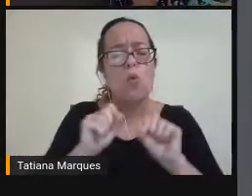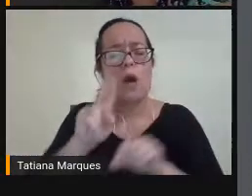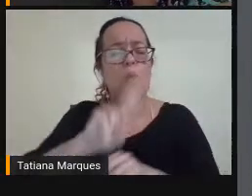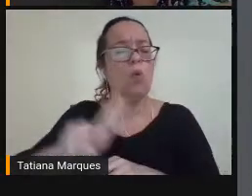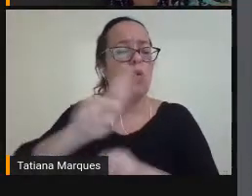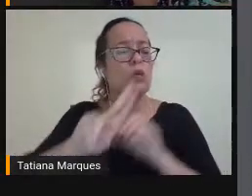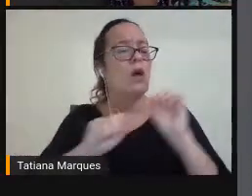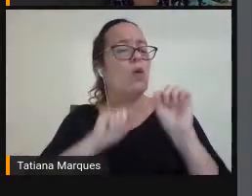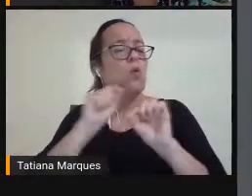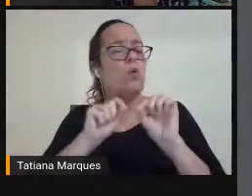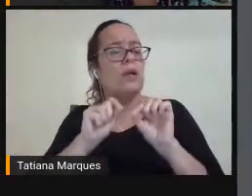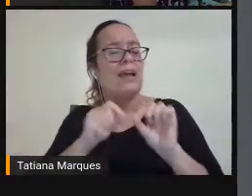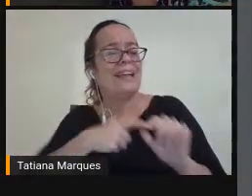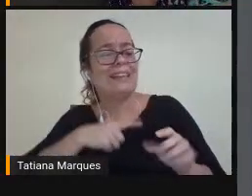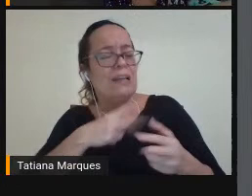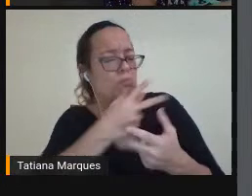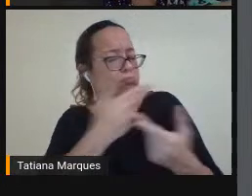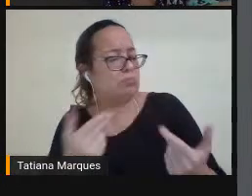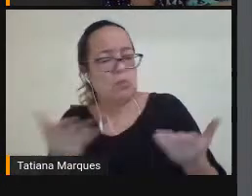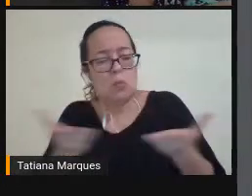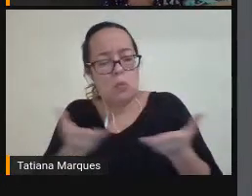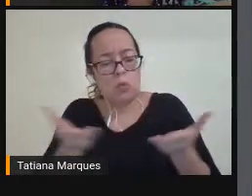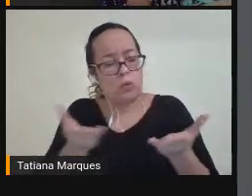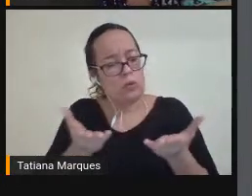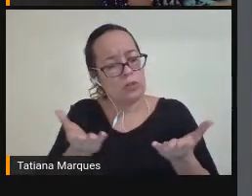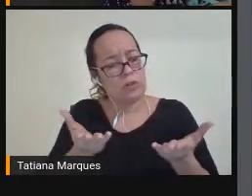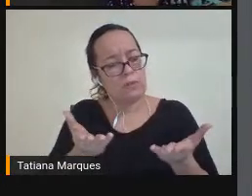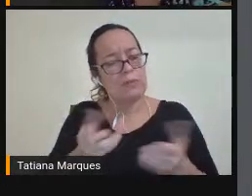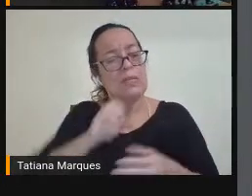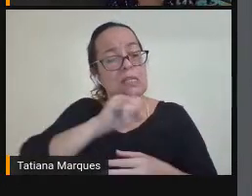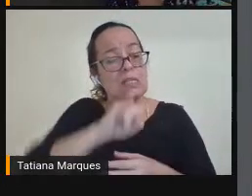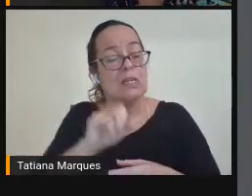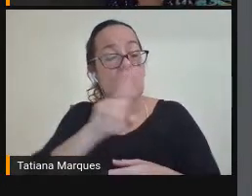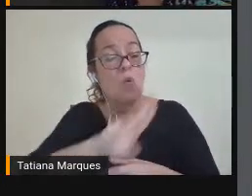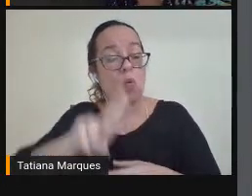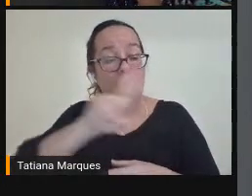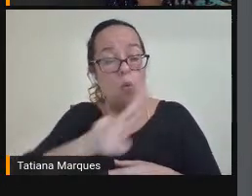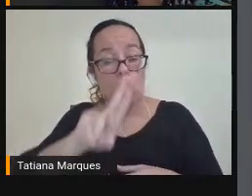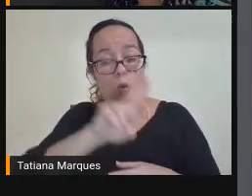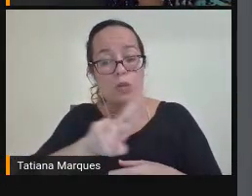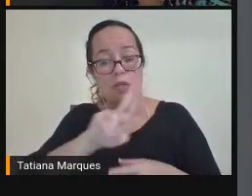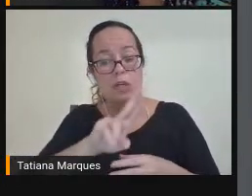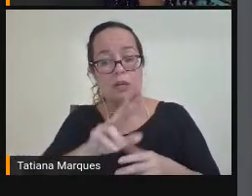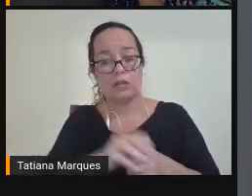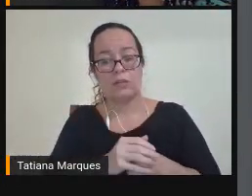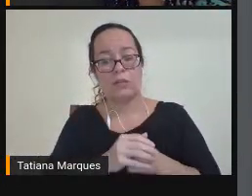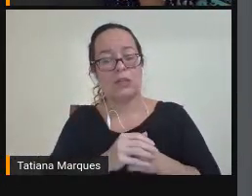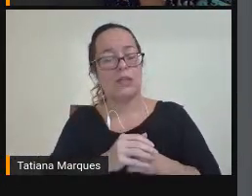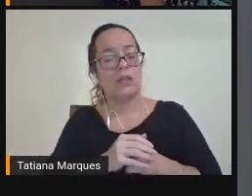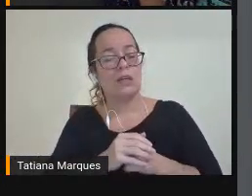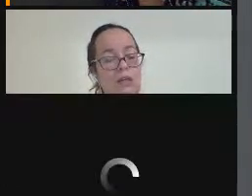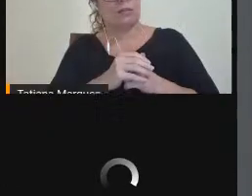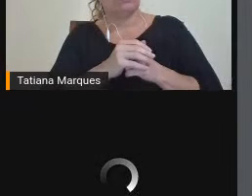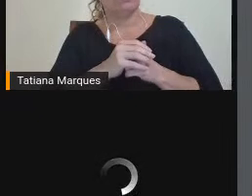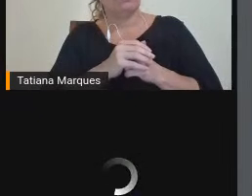Hoje a gente já tem Muita coisa Então se eu estou Usando Um acionador De pressão Como